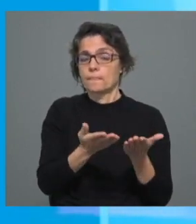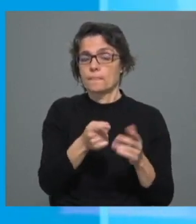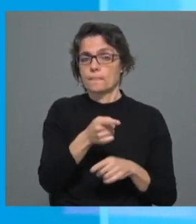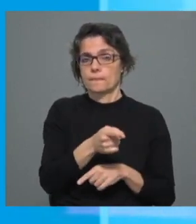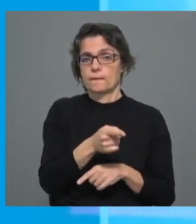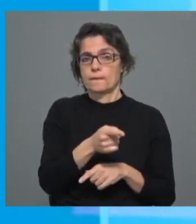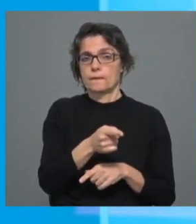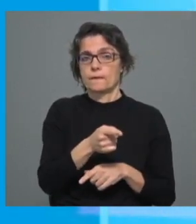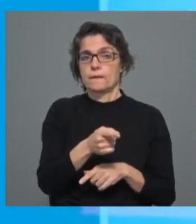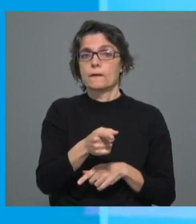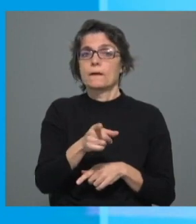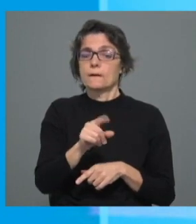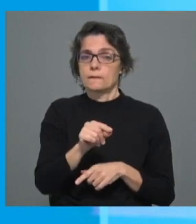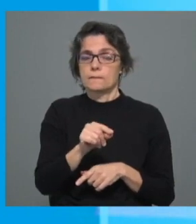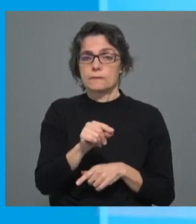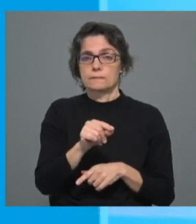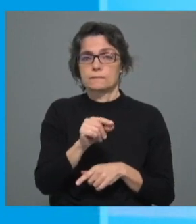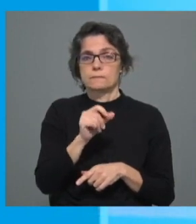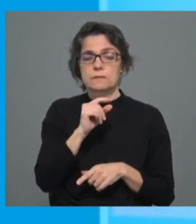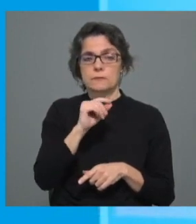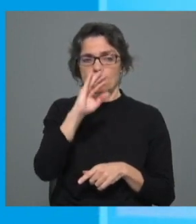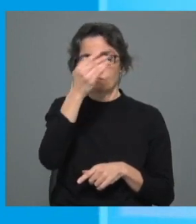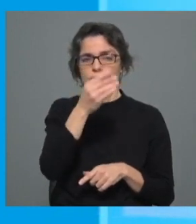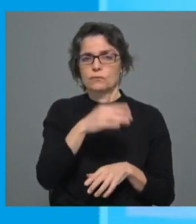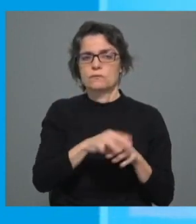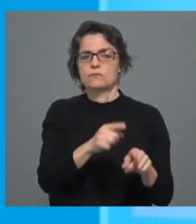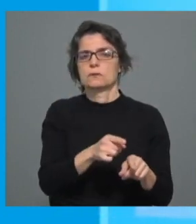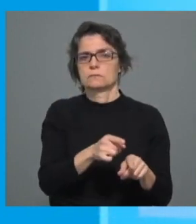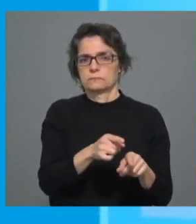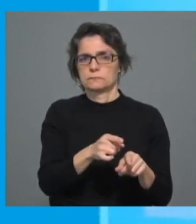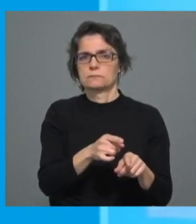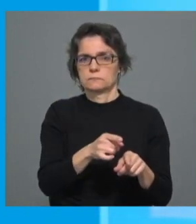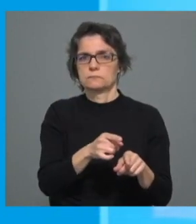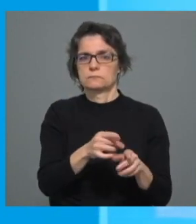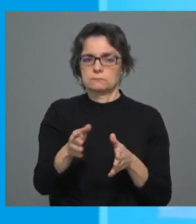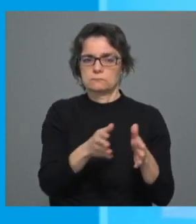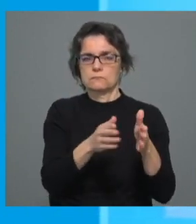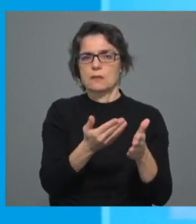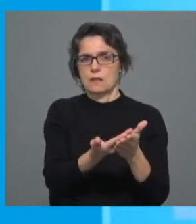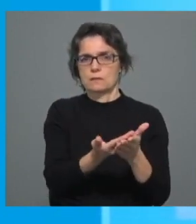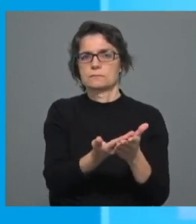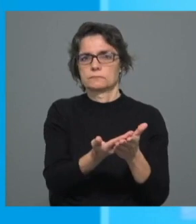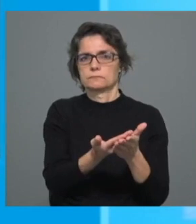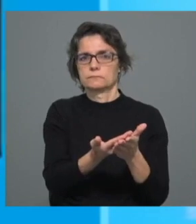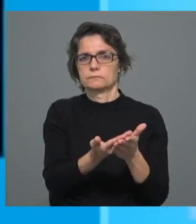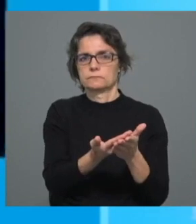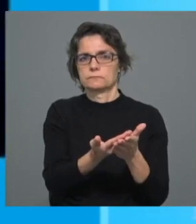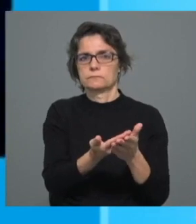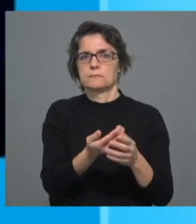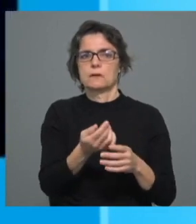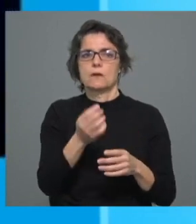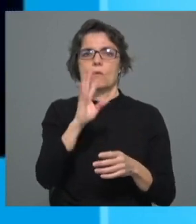E também definir uma orientação para o futuro. Já havia a orientação, desde há alguns anos, de que caso